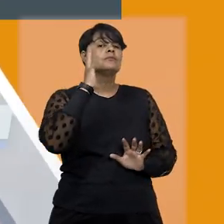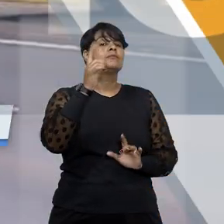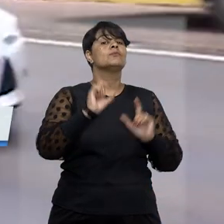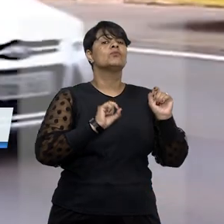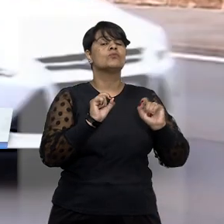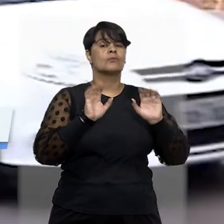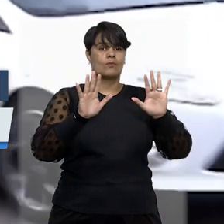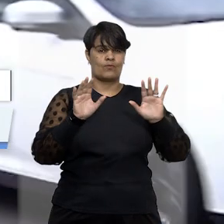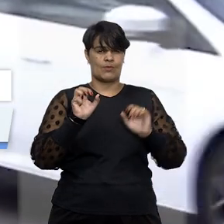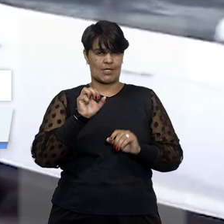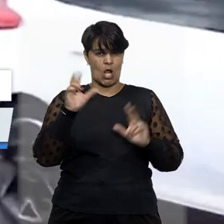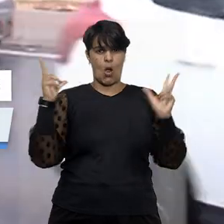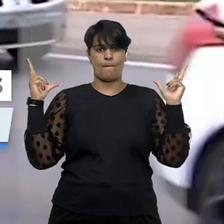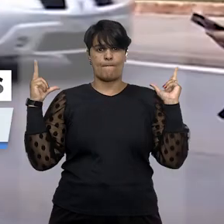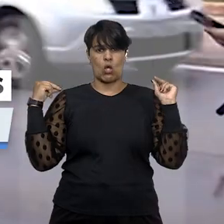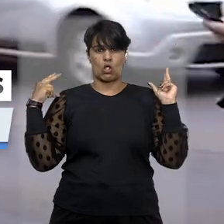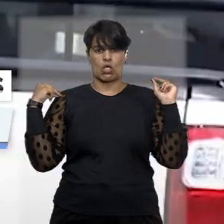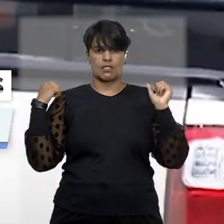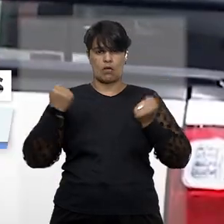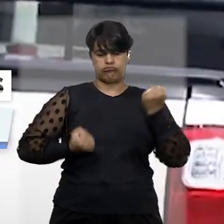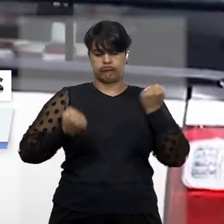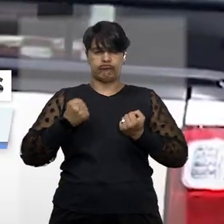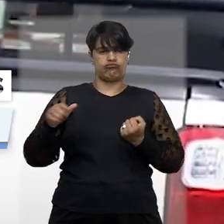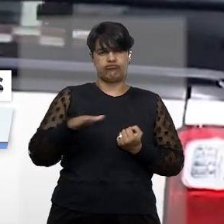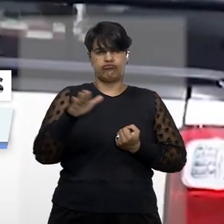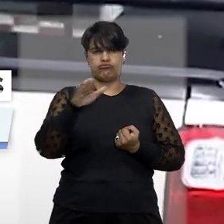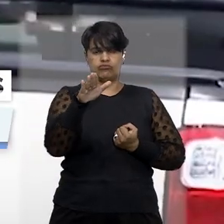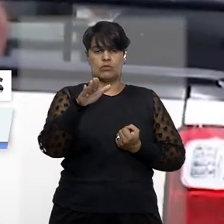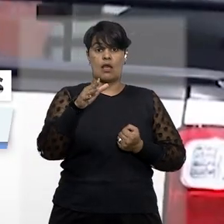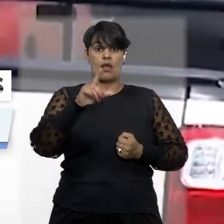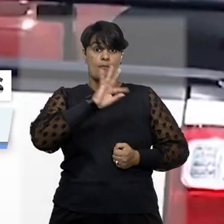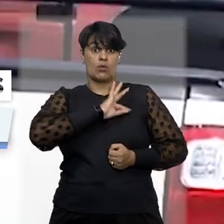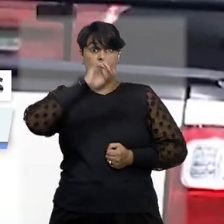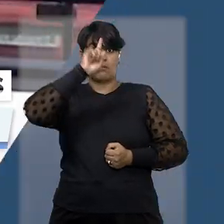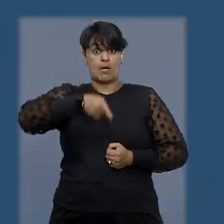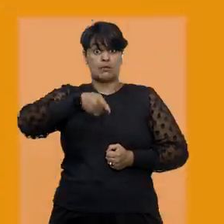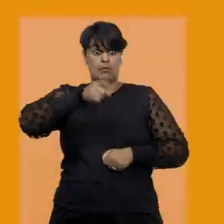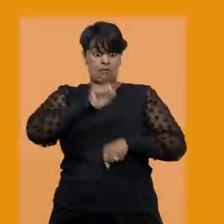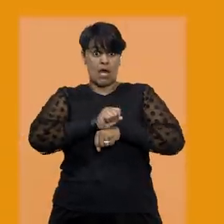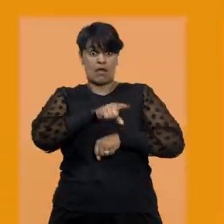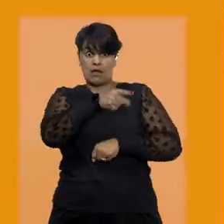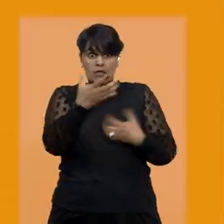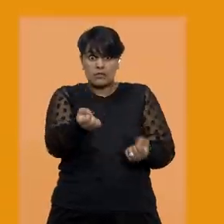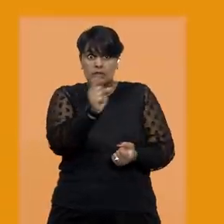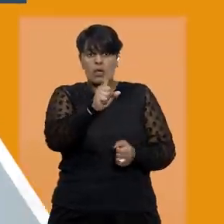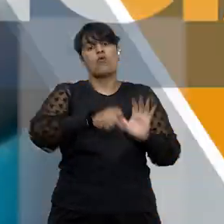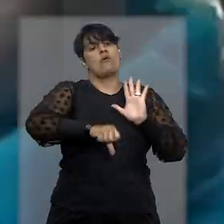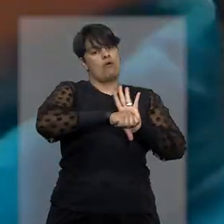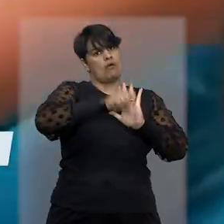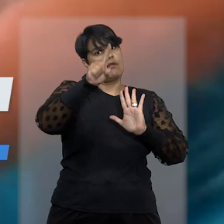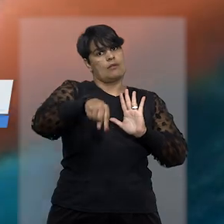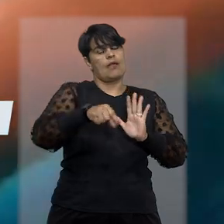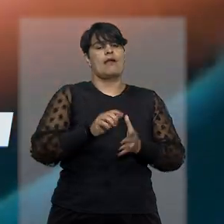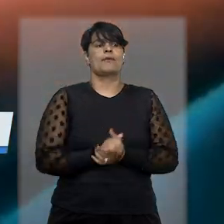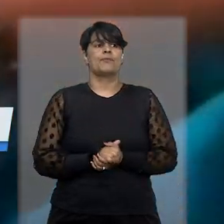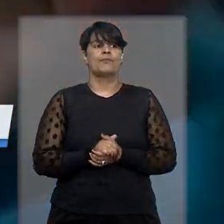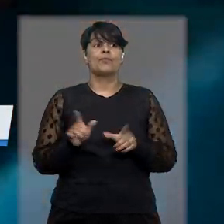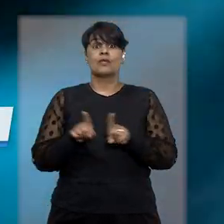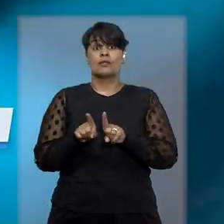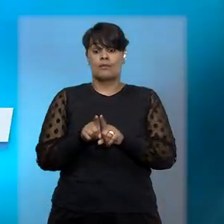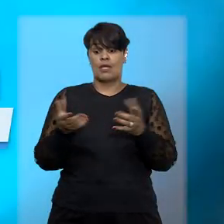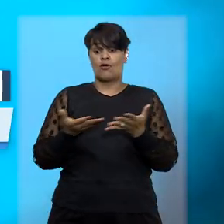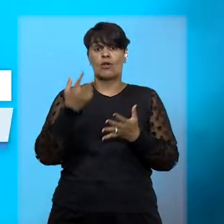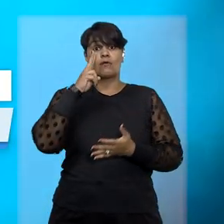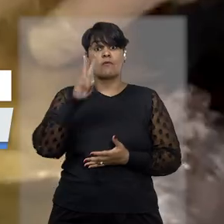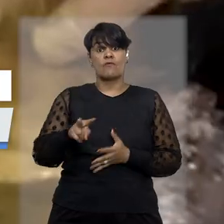motorista que não acata ordem de parada da polícia comete crime. Vamos rever também a decisão em